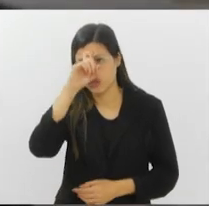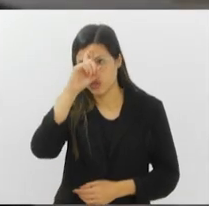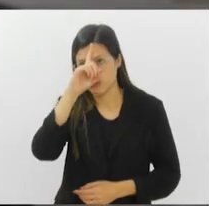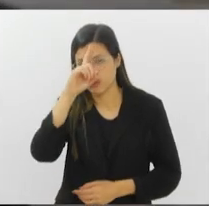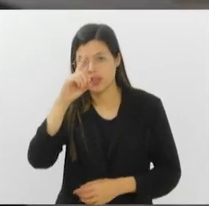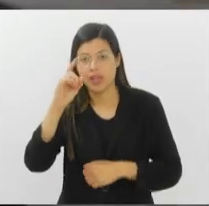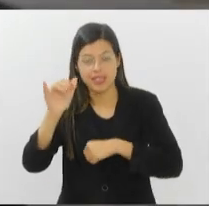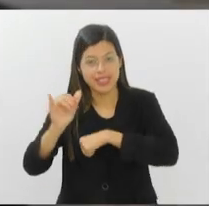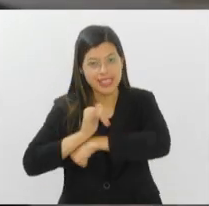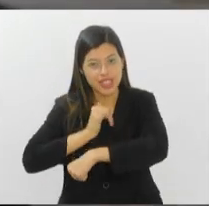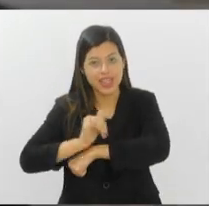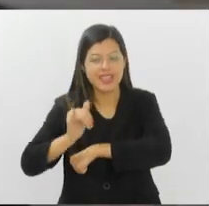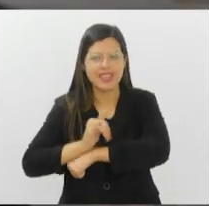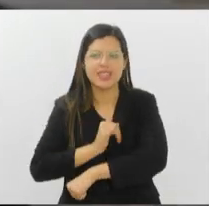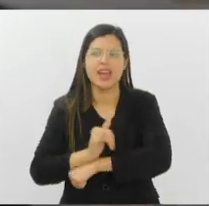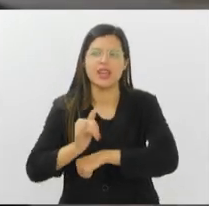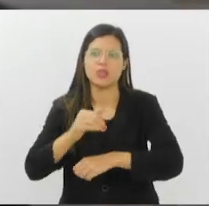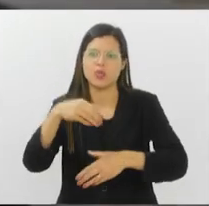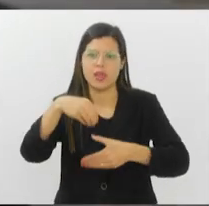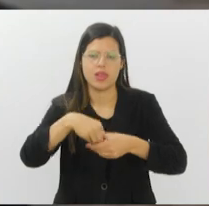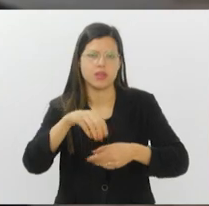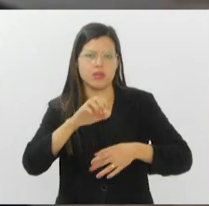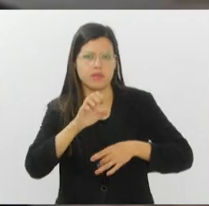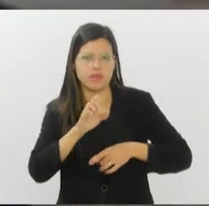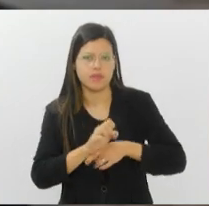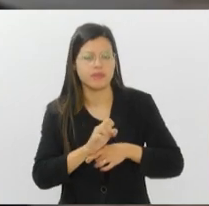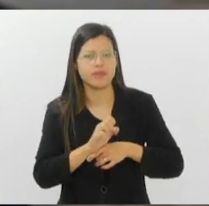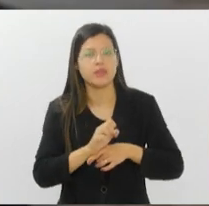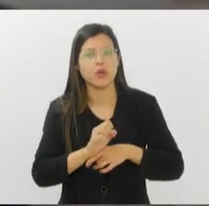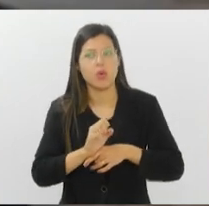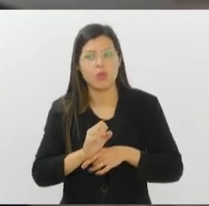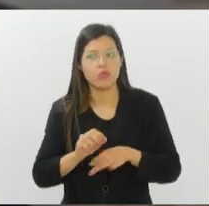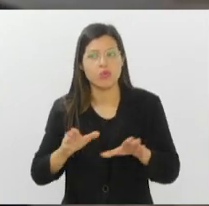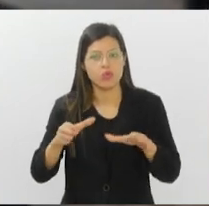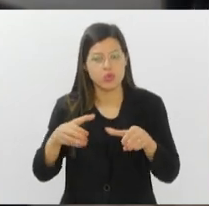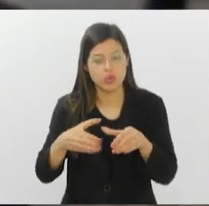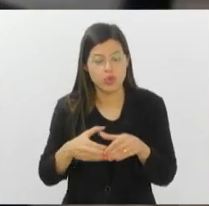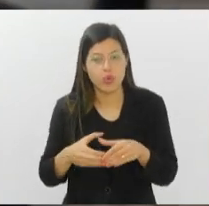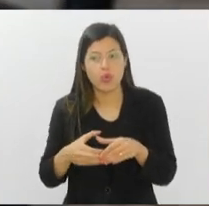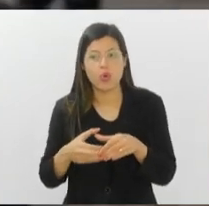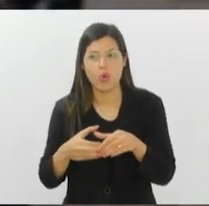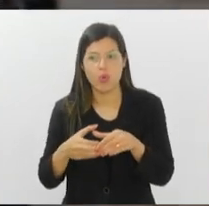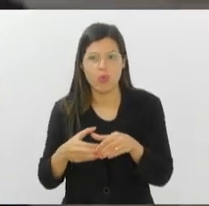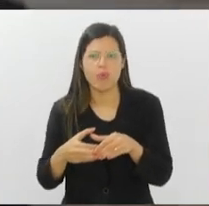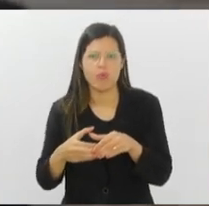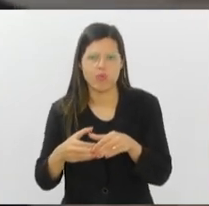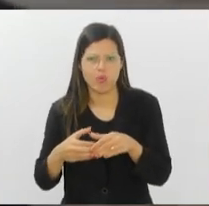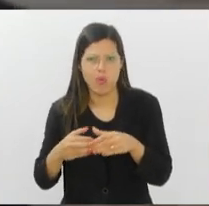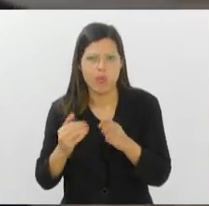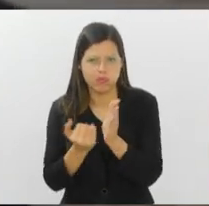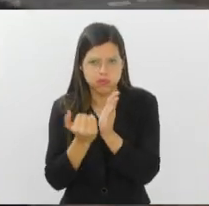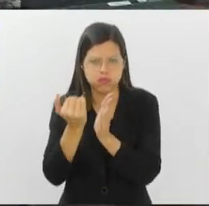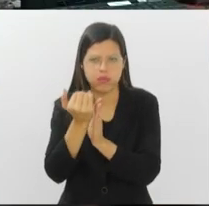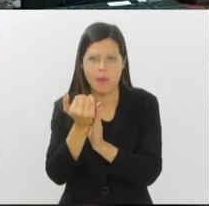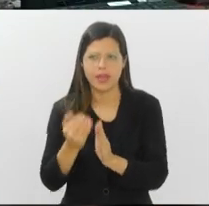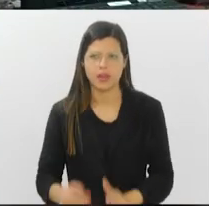estratégicos dentro do estado. Então as equipes estão aumentando, o número de equipes estão aumentando dentro do estado.